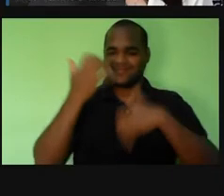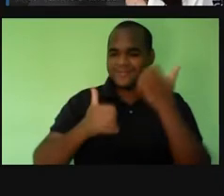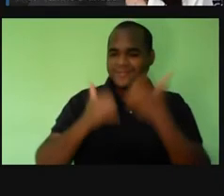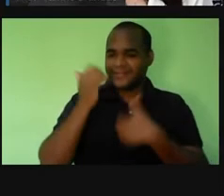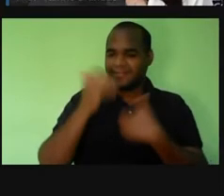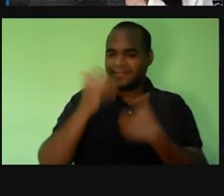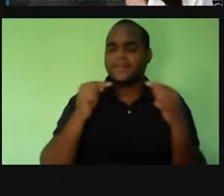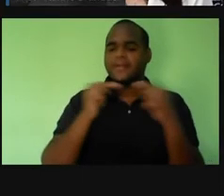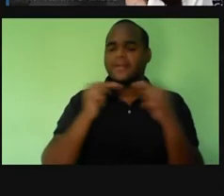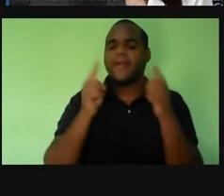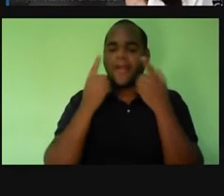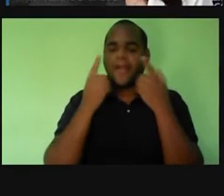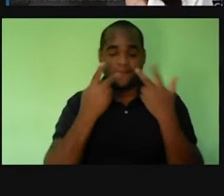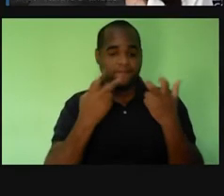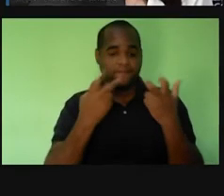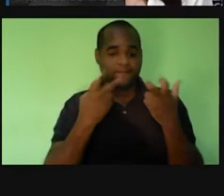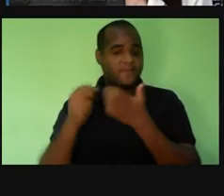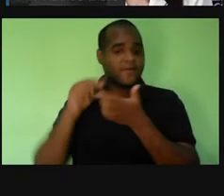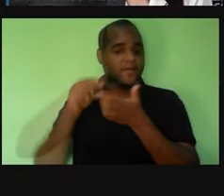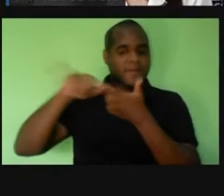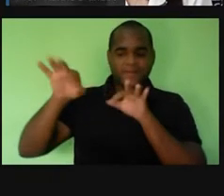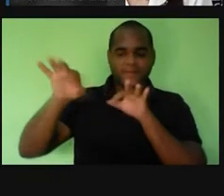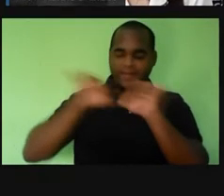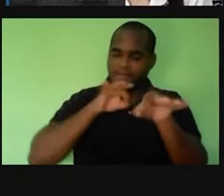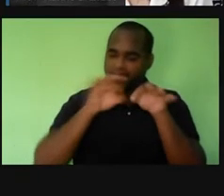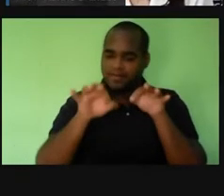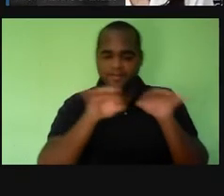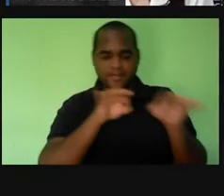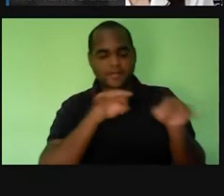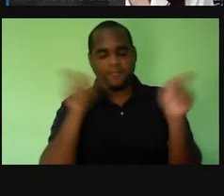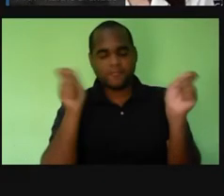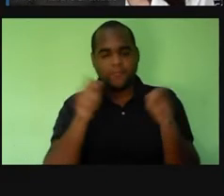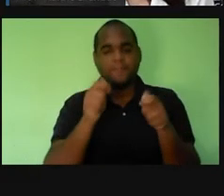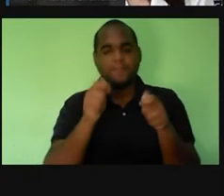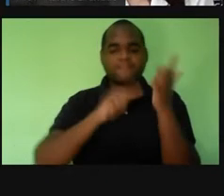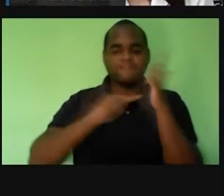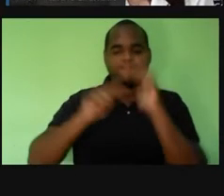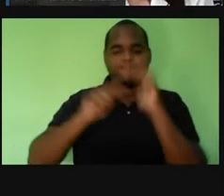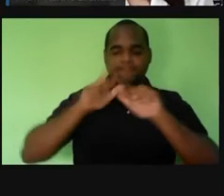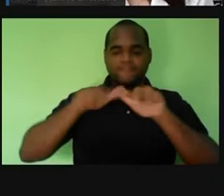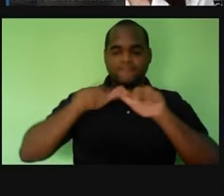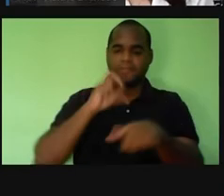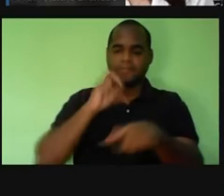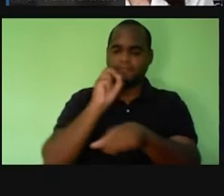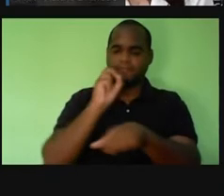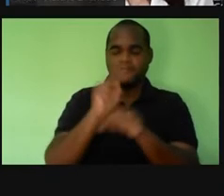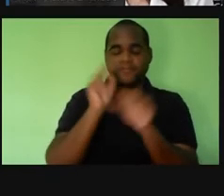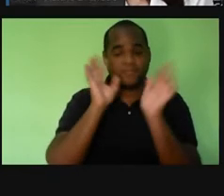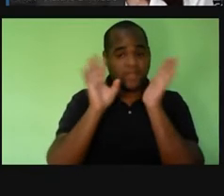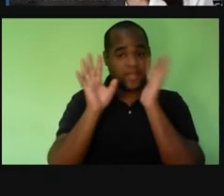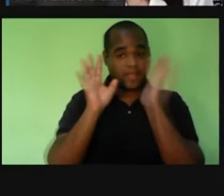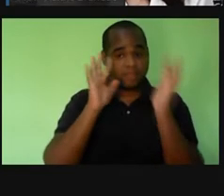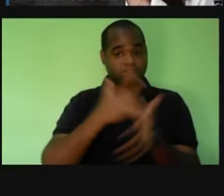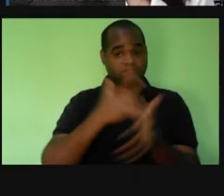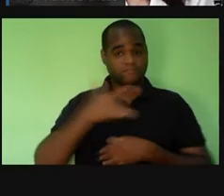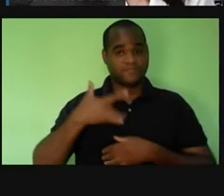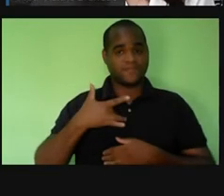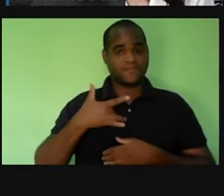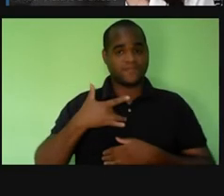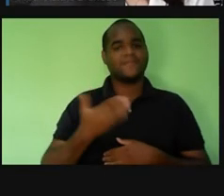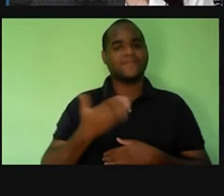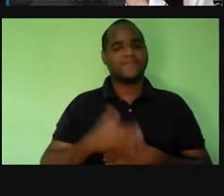planejar e programar as ações que serão executadas. Sempre as ações e tudo isso pensado para a saúde, tá bom?